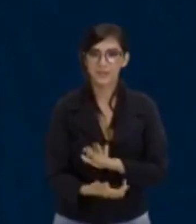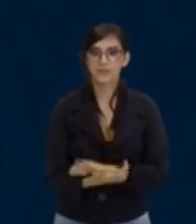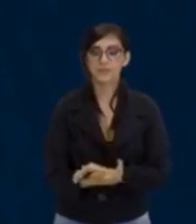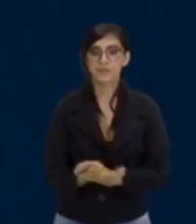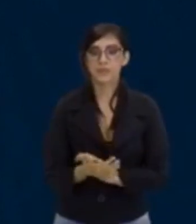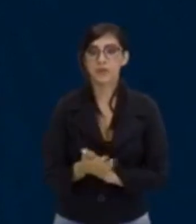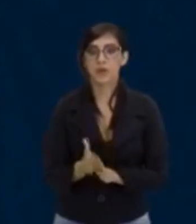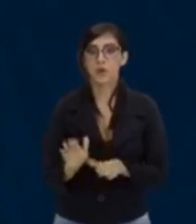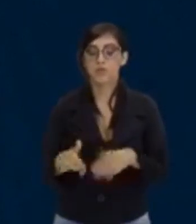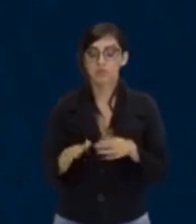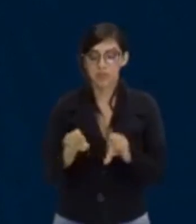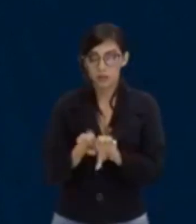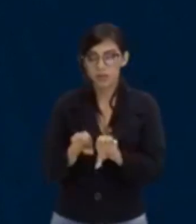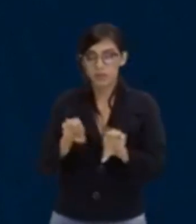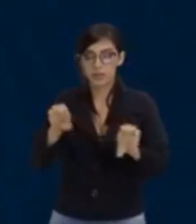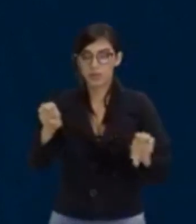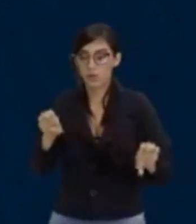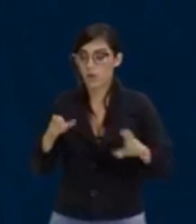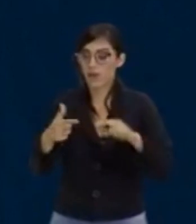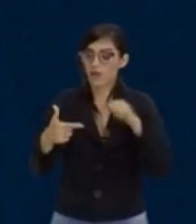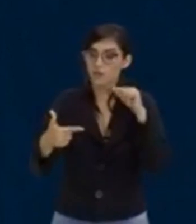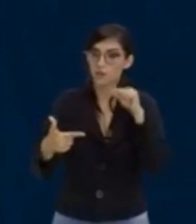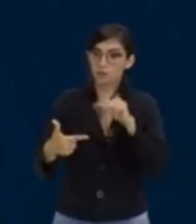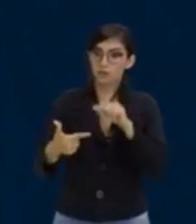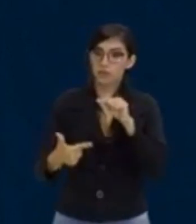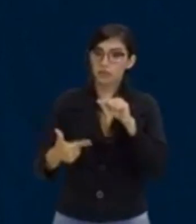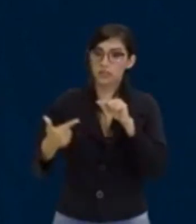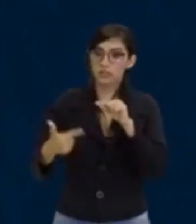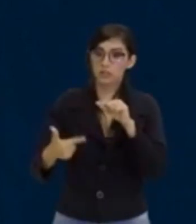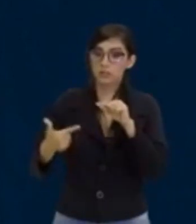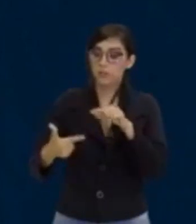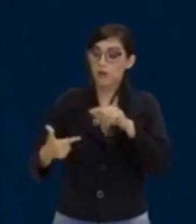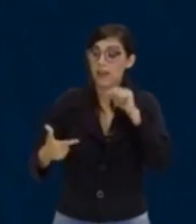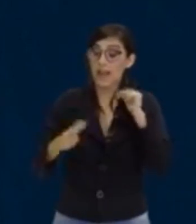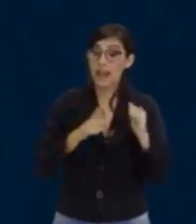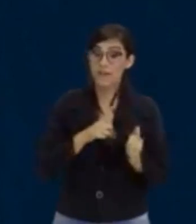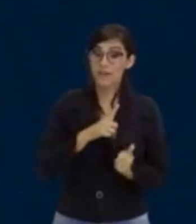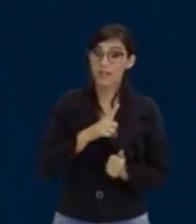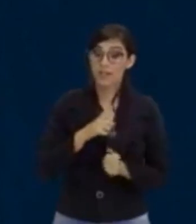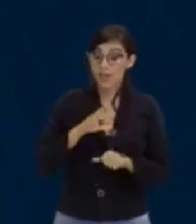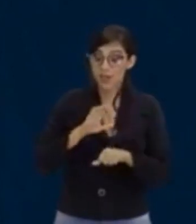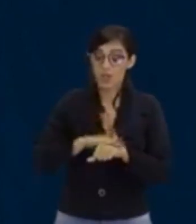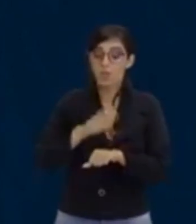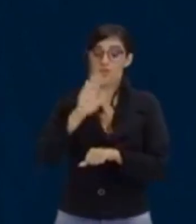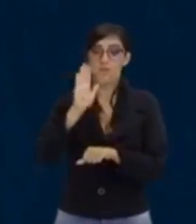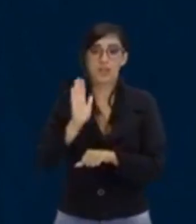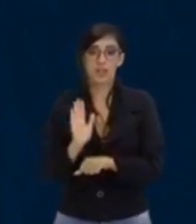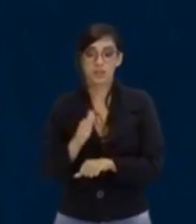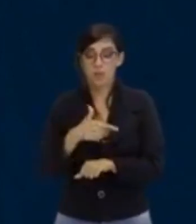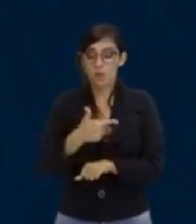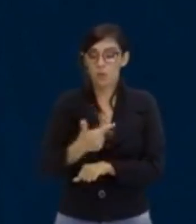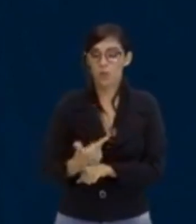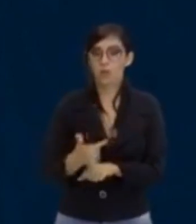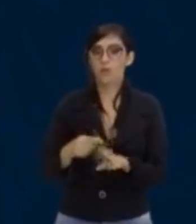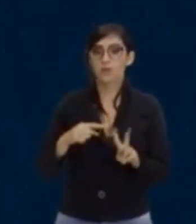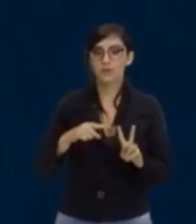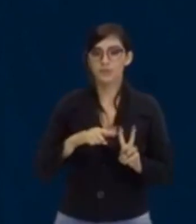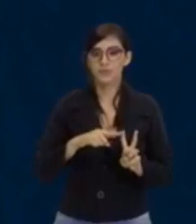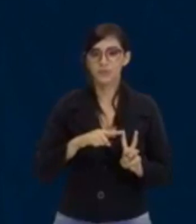equação é do segundo grau, olha, de novo essa palavra, ela vai ter no máximo duas